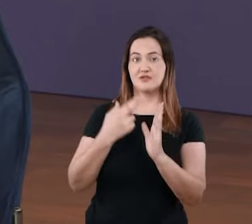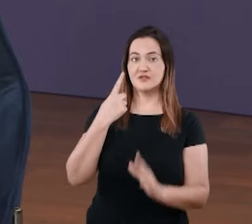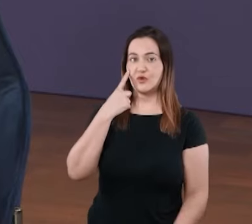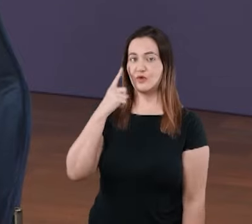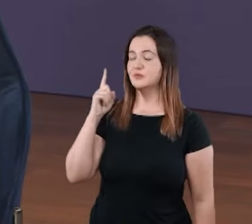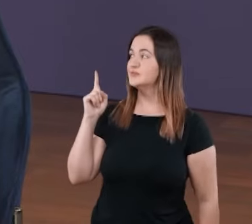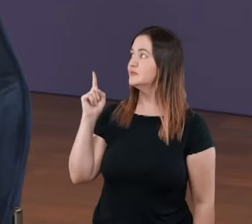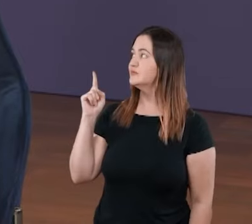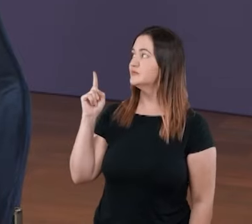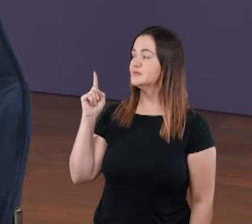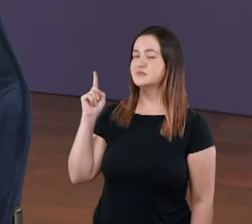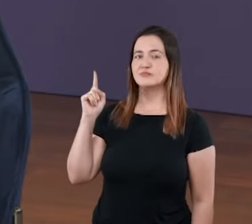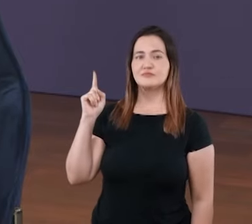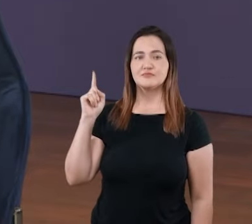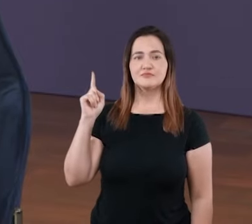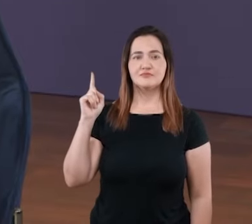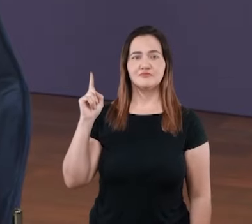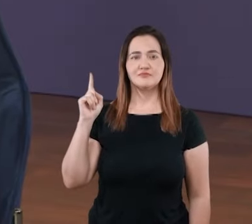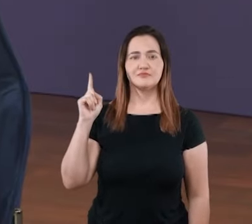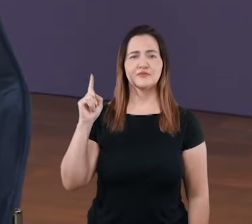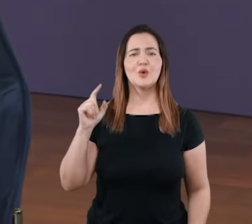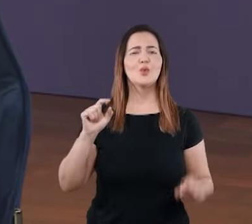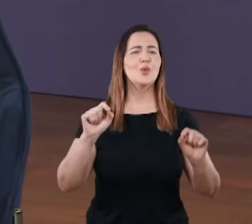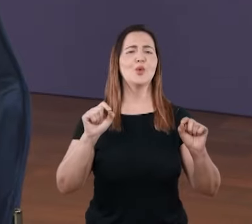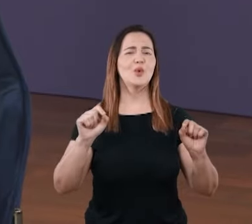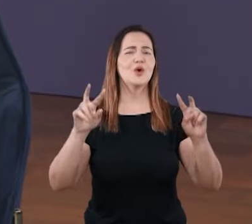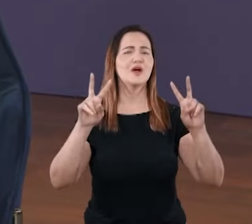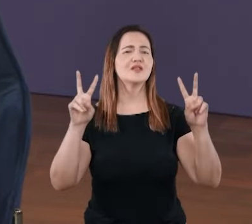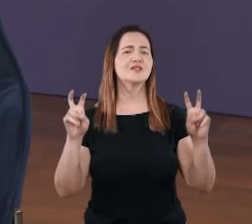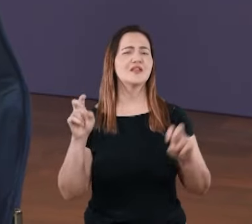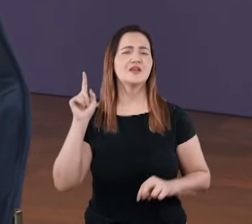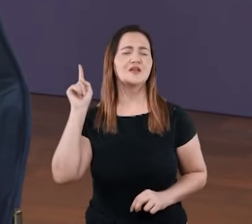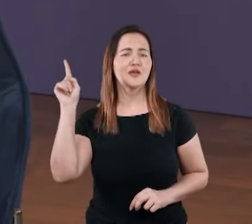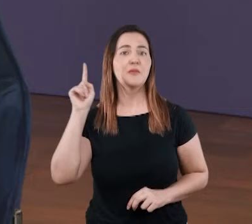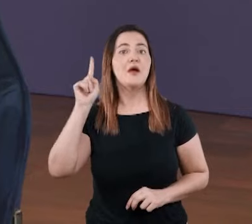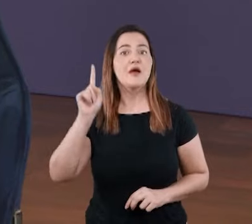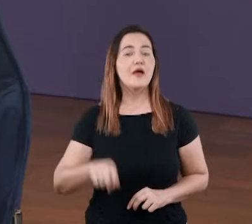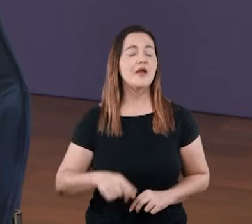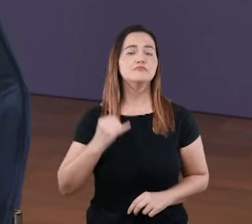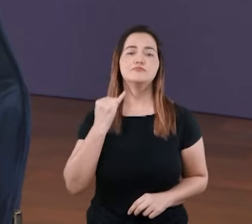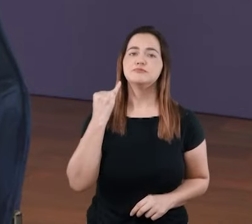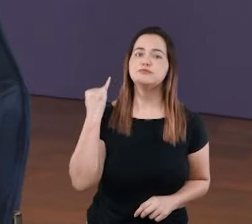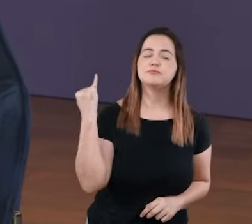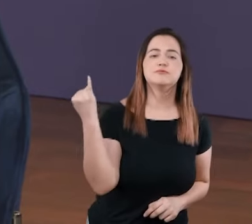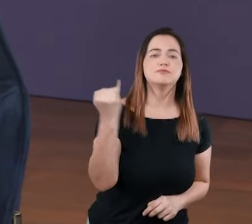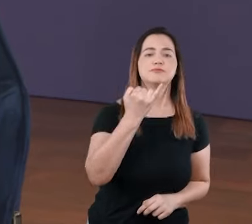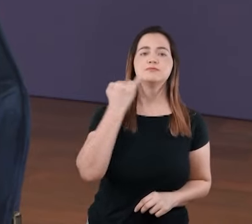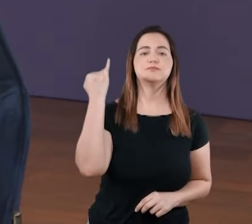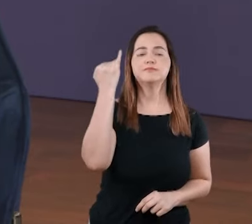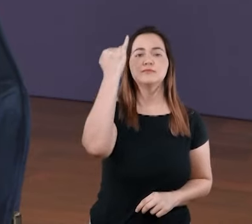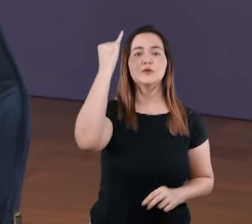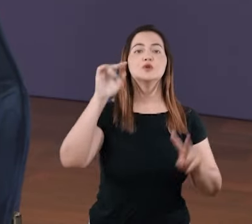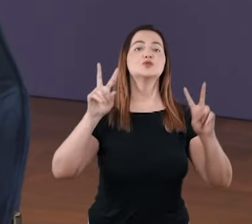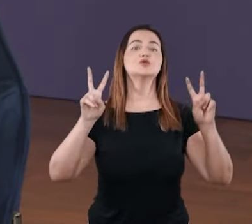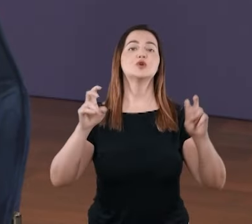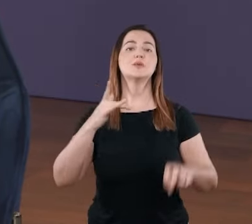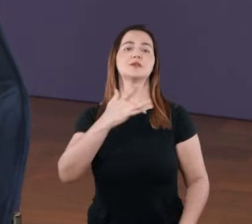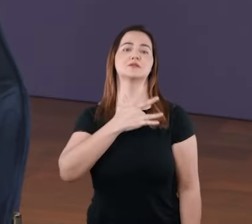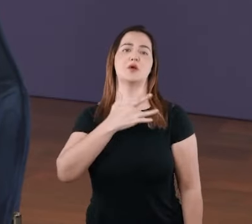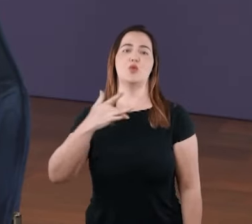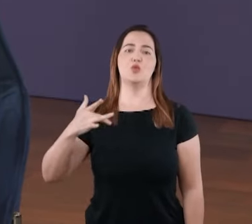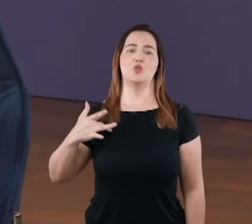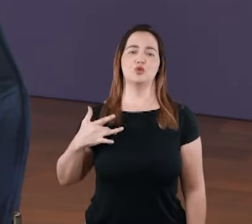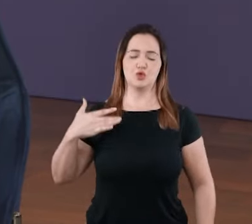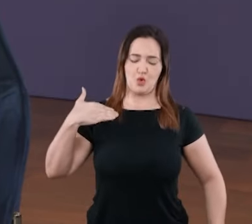Esperança, a Máquina Humana. Este tema aqui é um tema imprescindível, porque fala